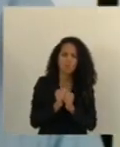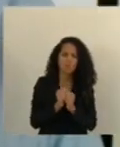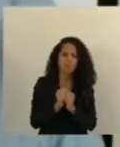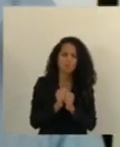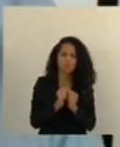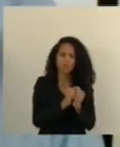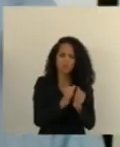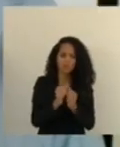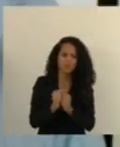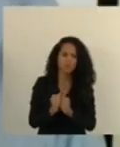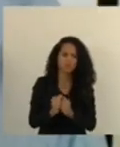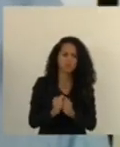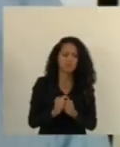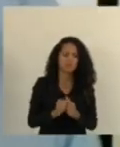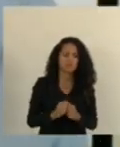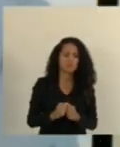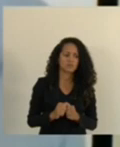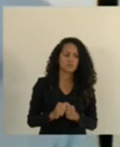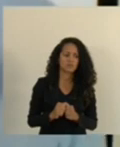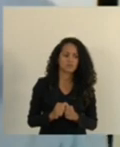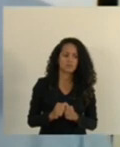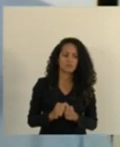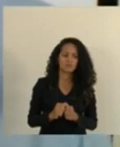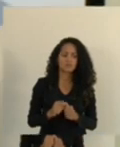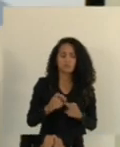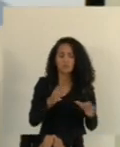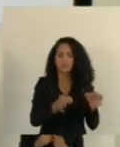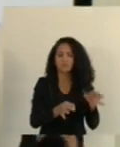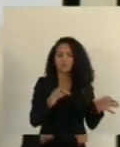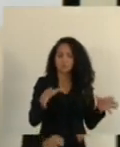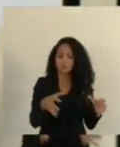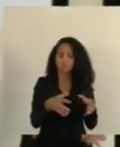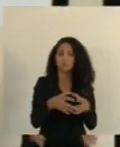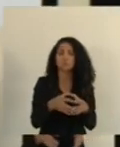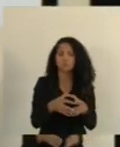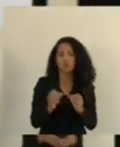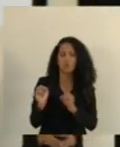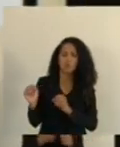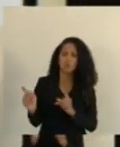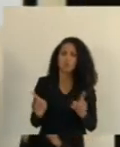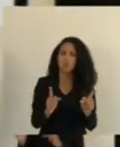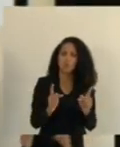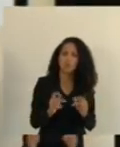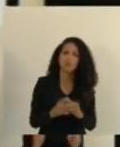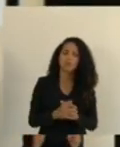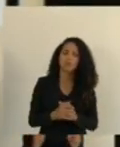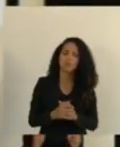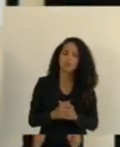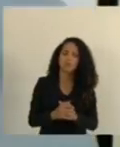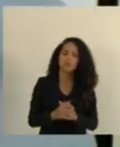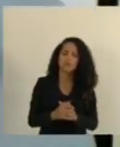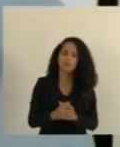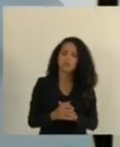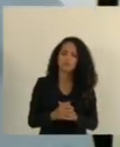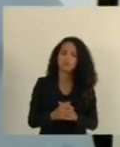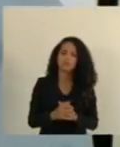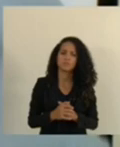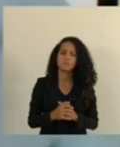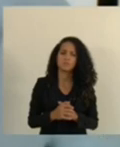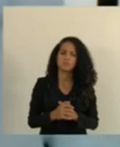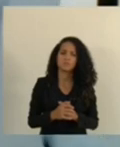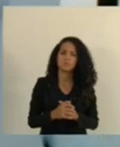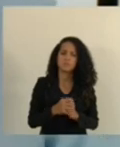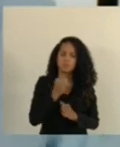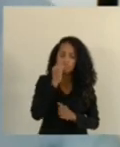conjunta deputado conjunta das comissões de justiça e defesa do consumidor de finanças ok isso aí é porque eu quero